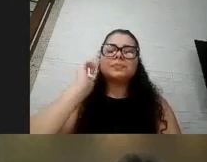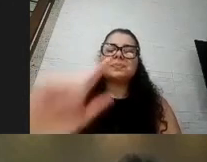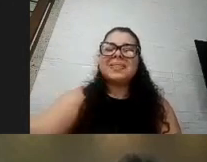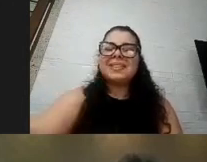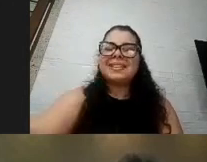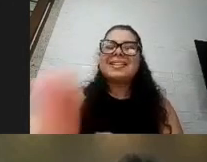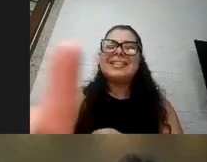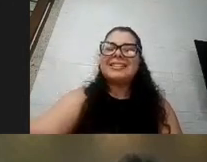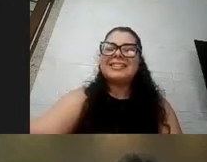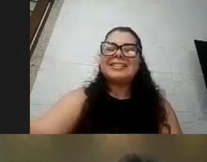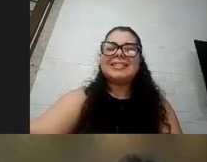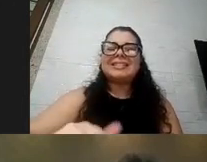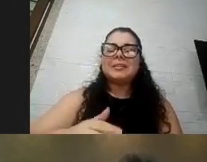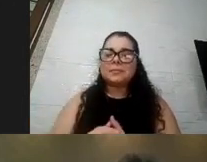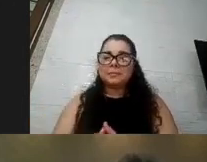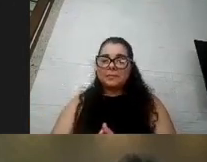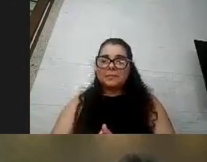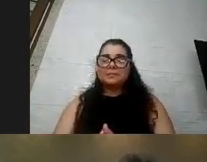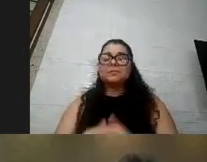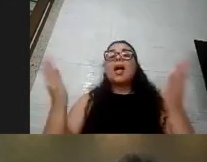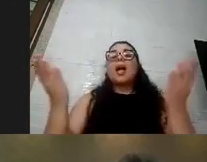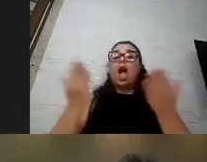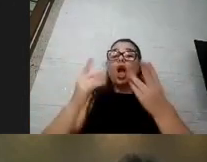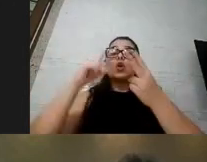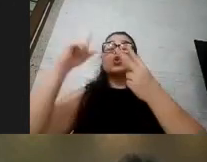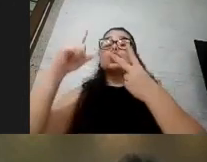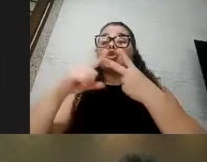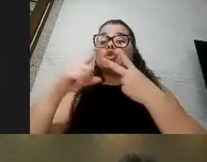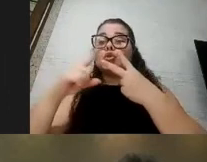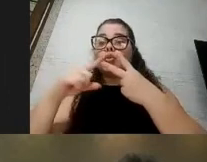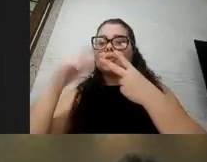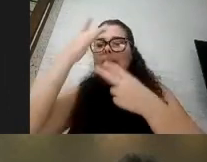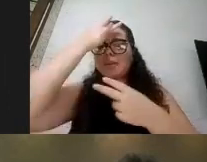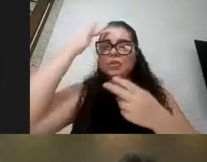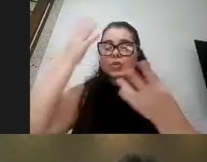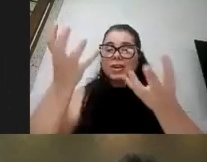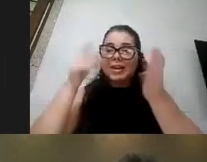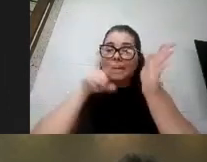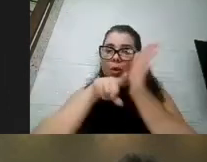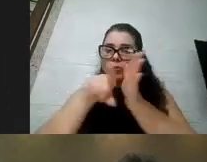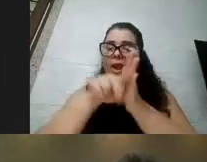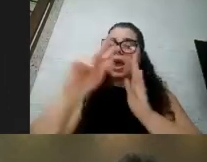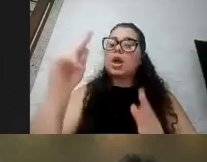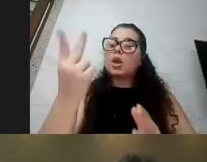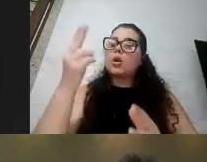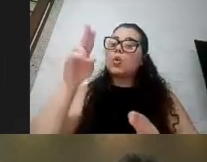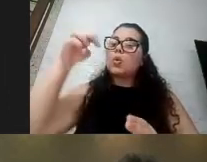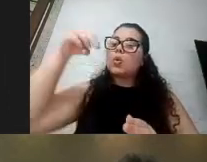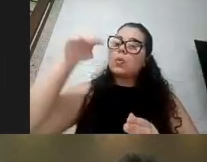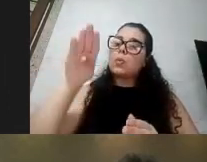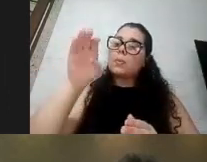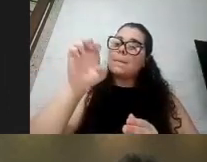desculpa gente depois da Mekael a gente tinha Humberto escrito Humberto fique à vontade